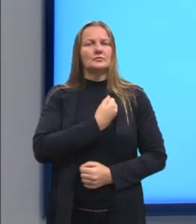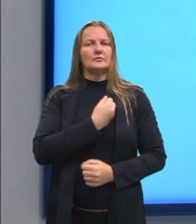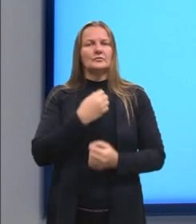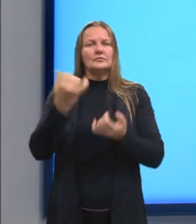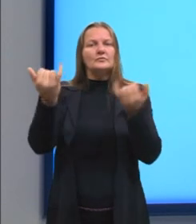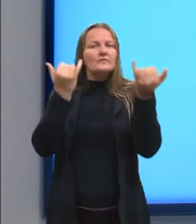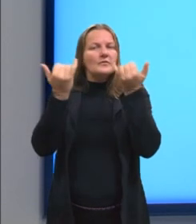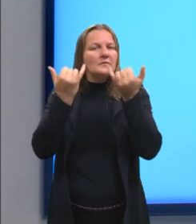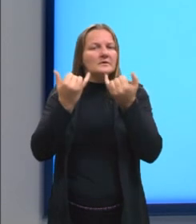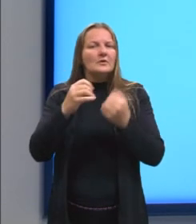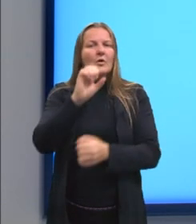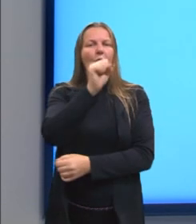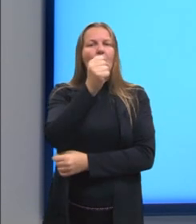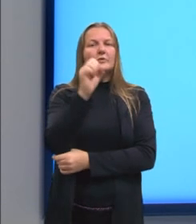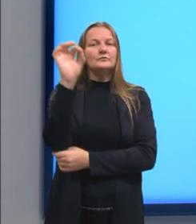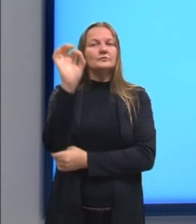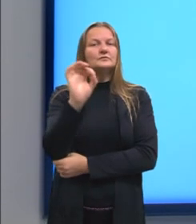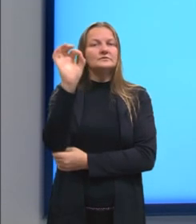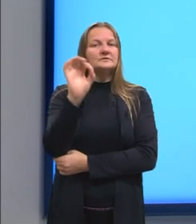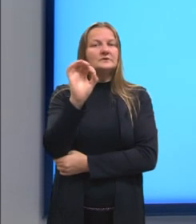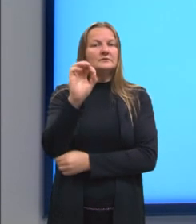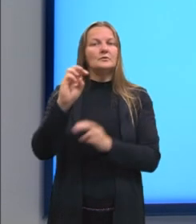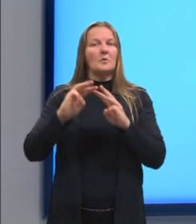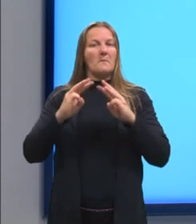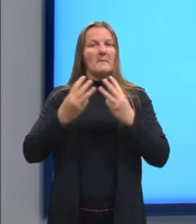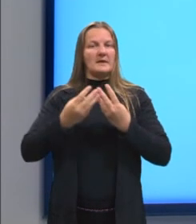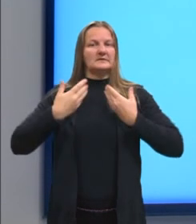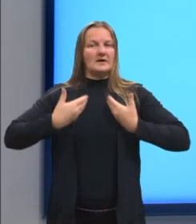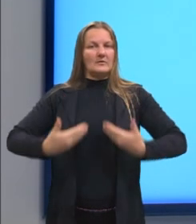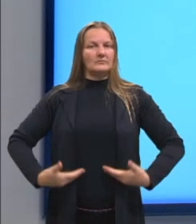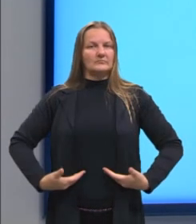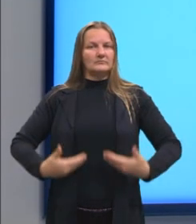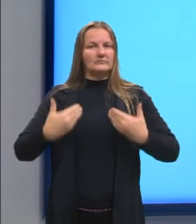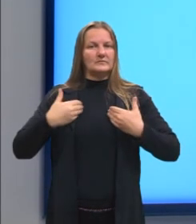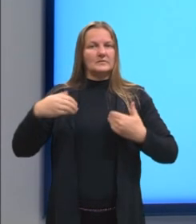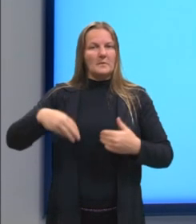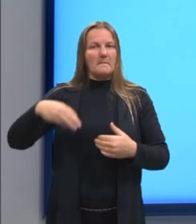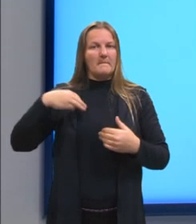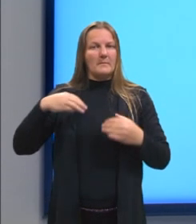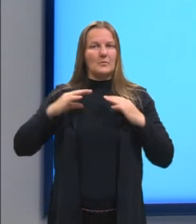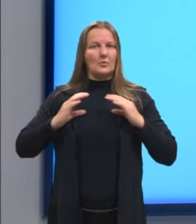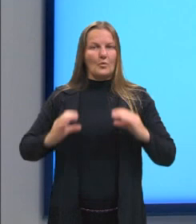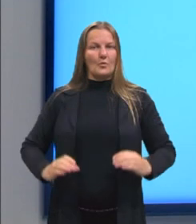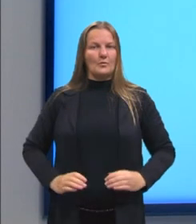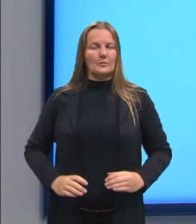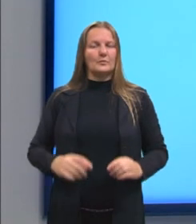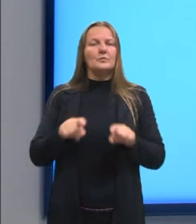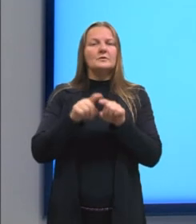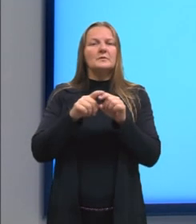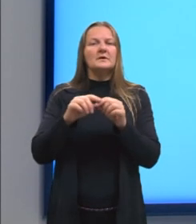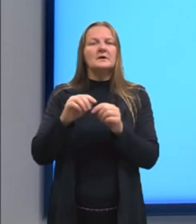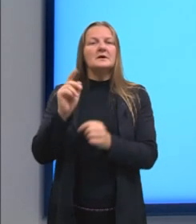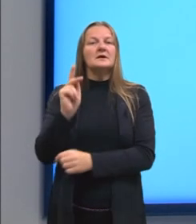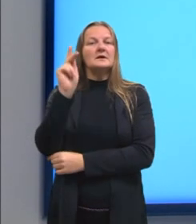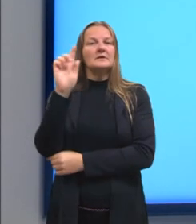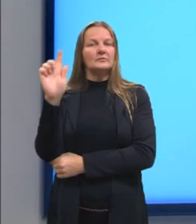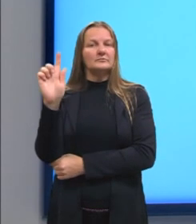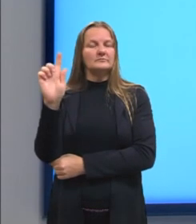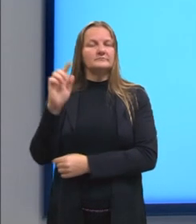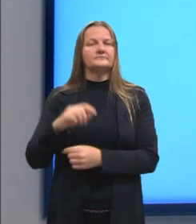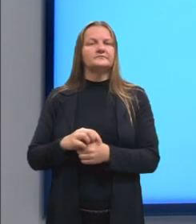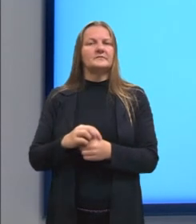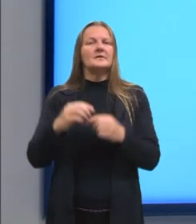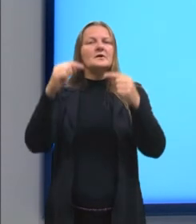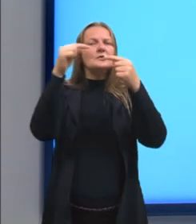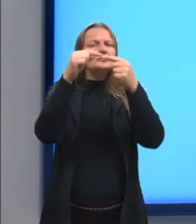por 8% da massa corporal M desse indivíduo, medido em quilograma. De